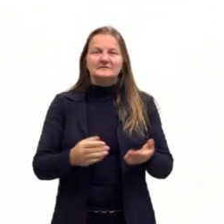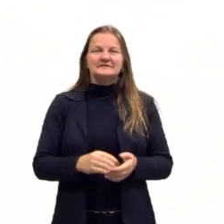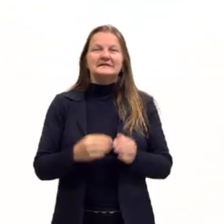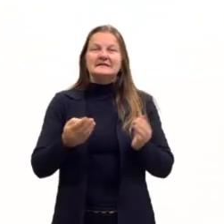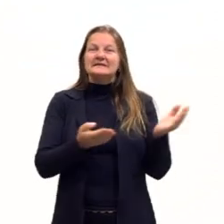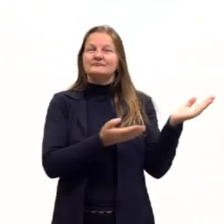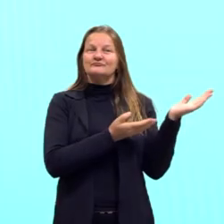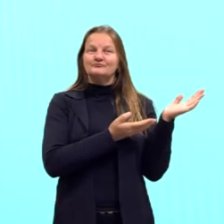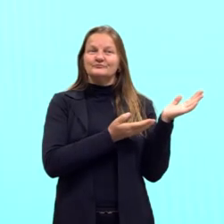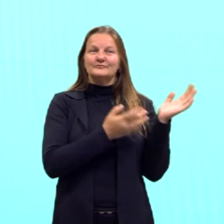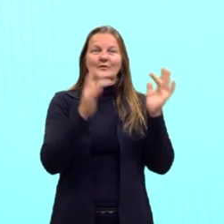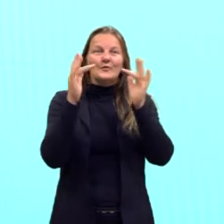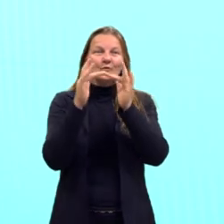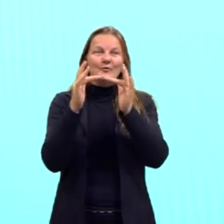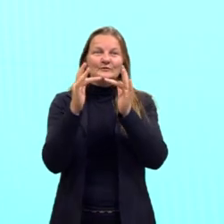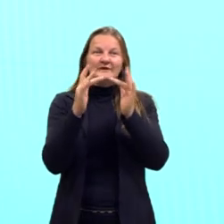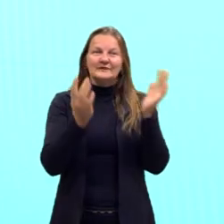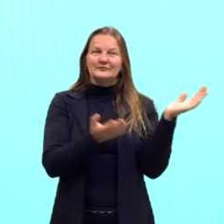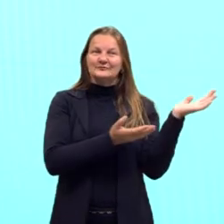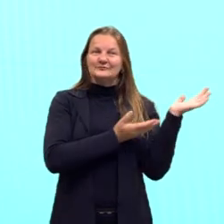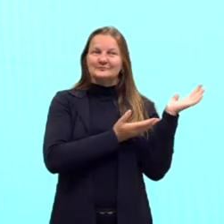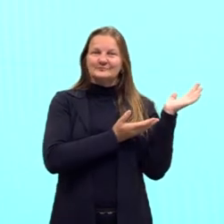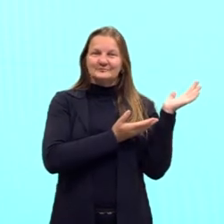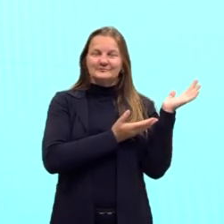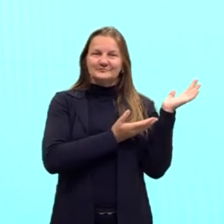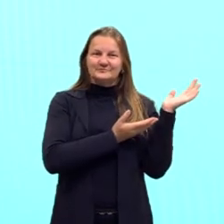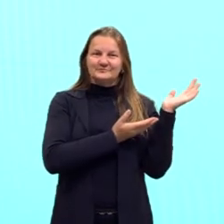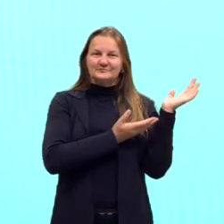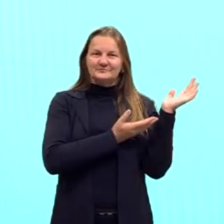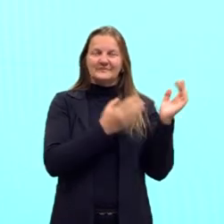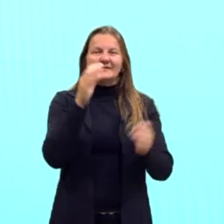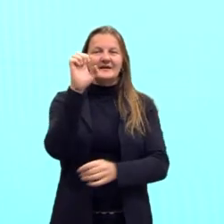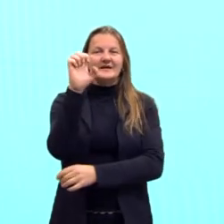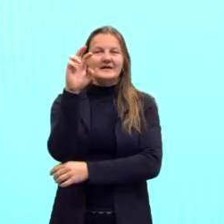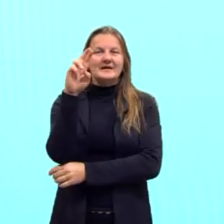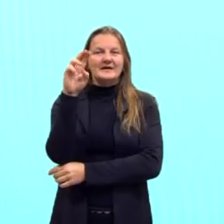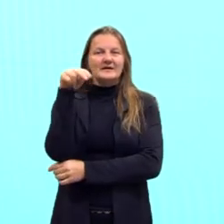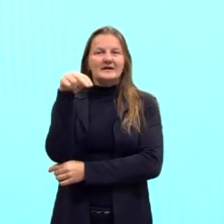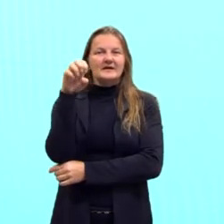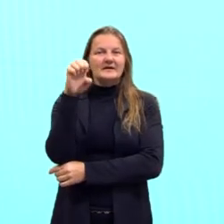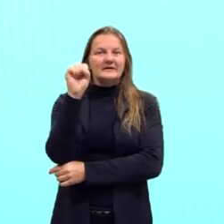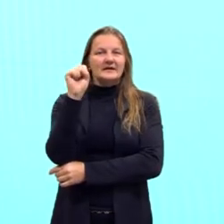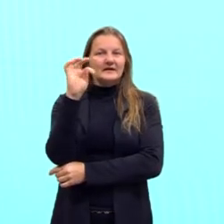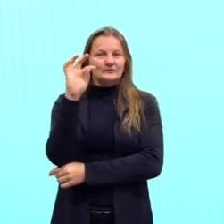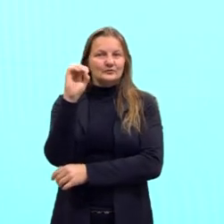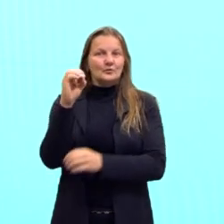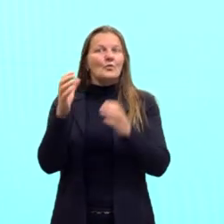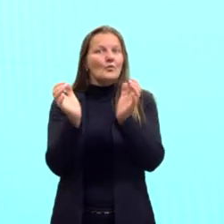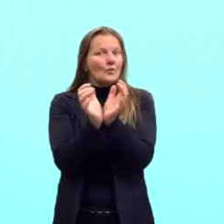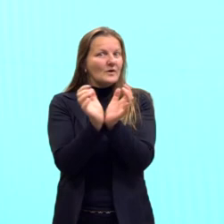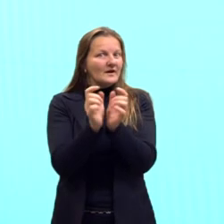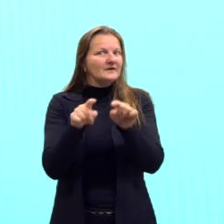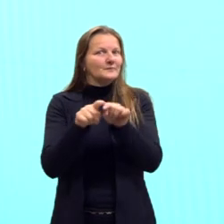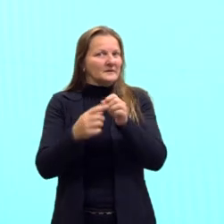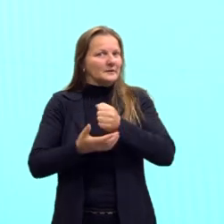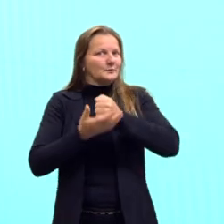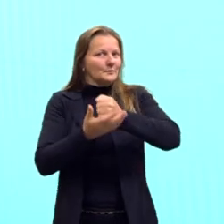sempre os meus contatos. O professor Ernesto, que é o meu colega, que divide a matéria comigo,